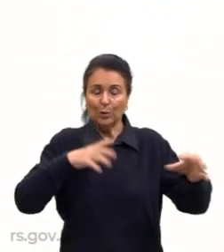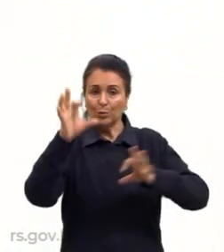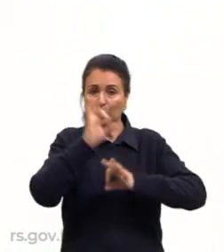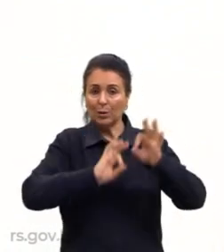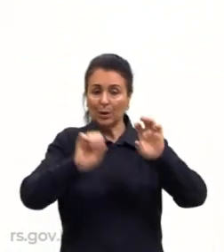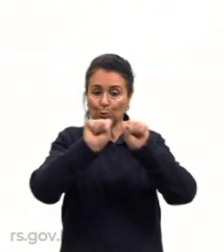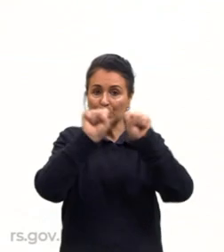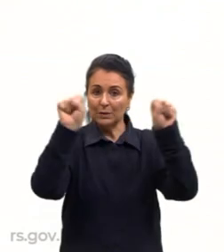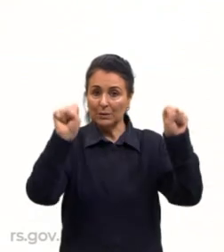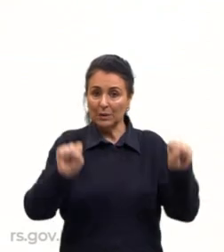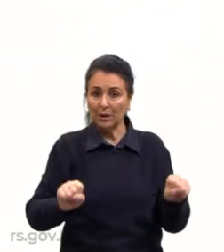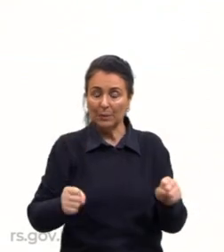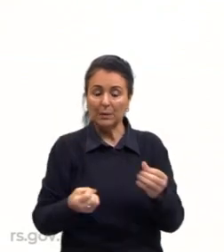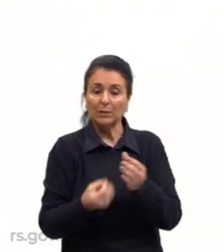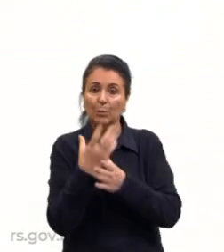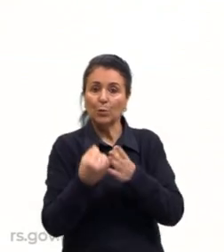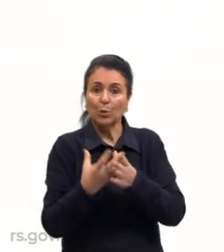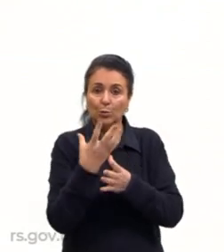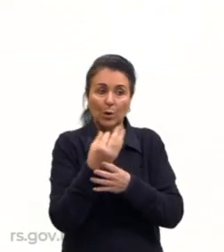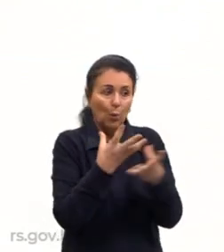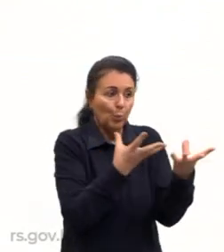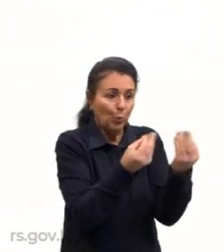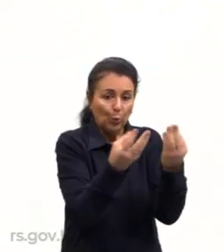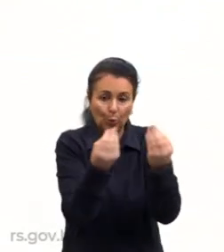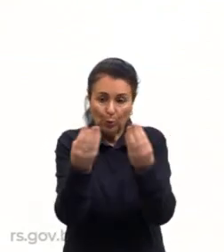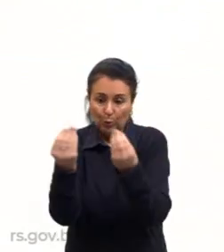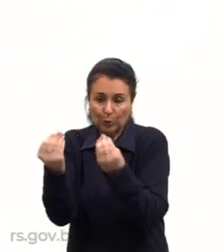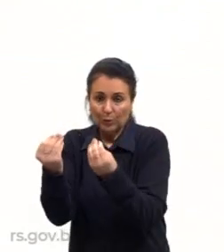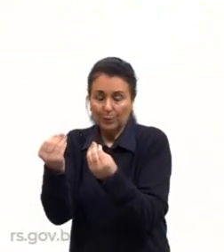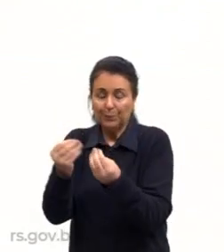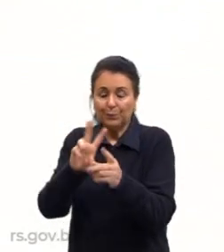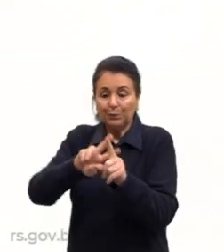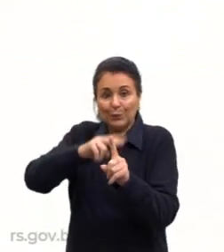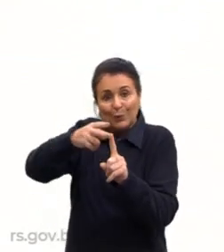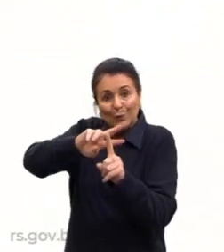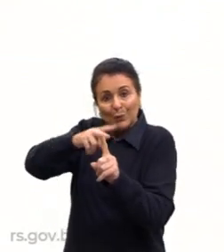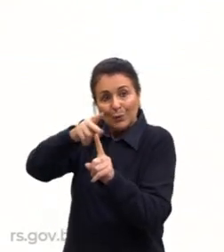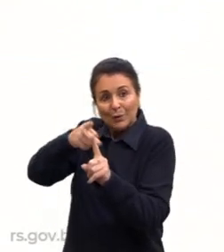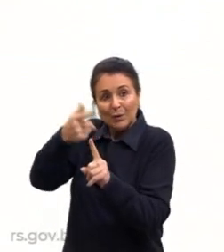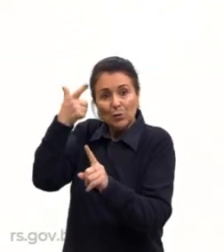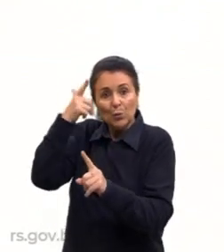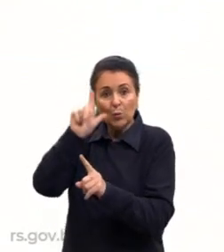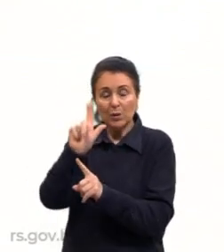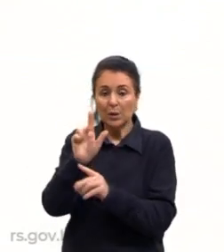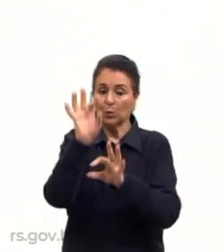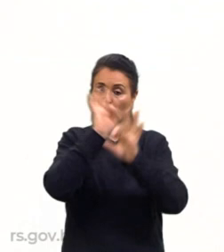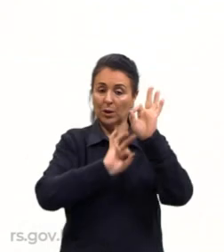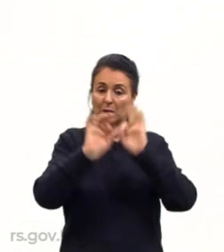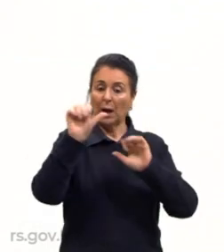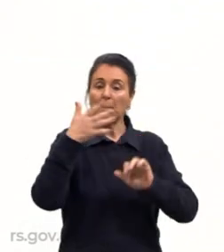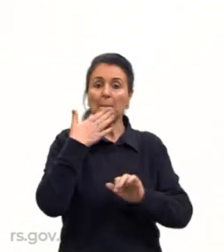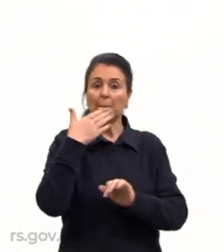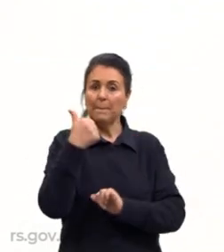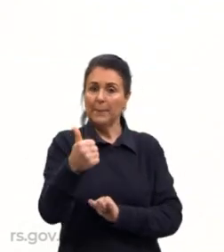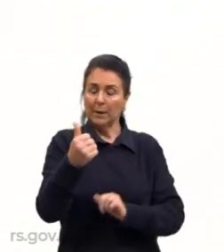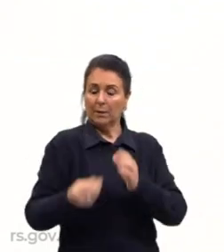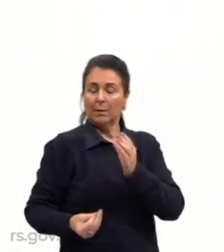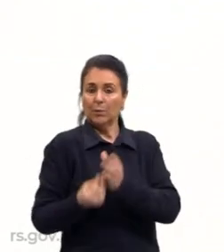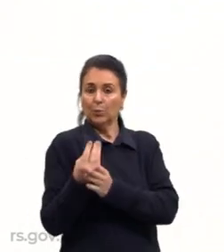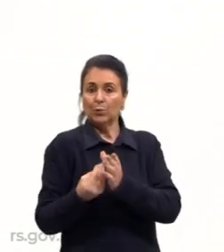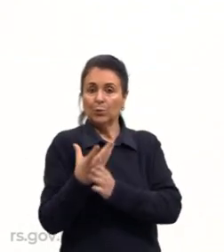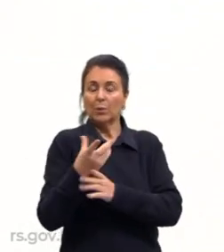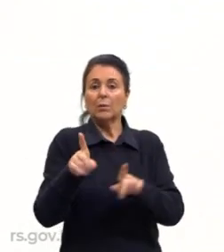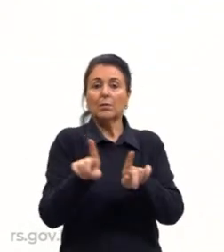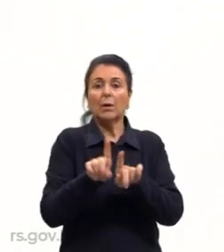produção em massa, do fordismo, e decidiram que existe, decidiram ou não, conseguiram aprimorar essa produção, tá? Melhorar o